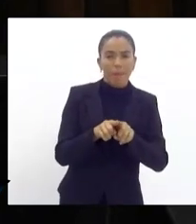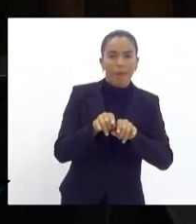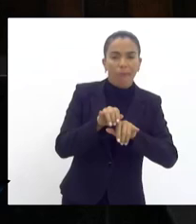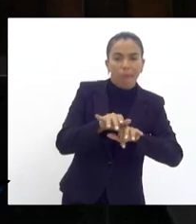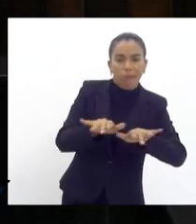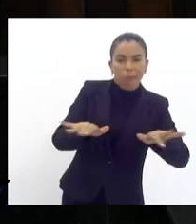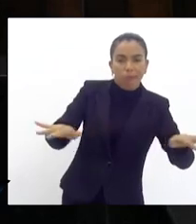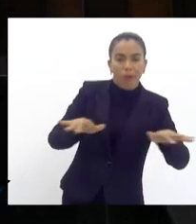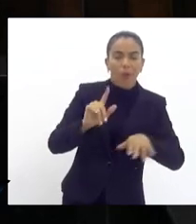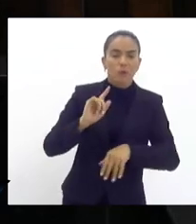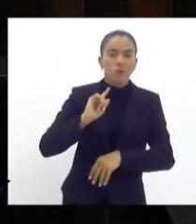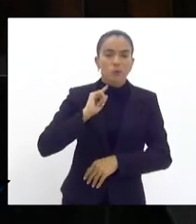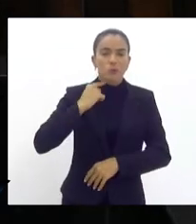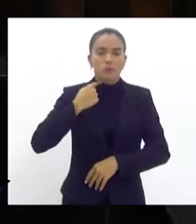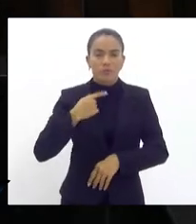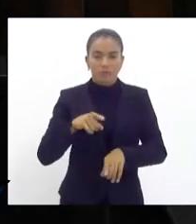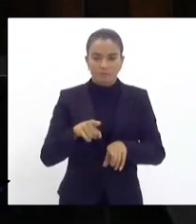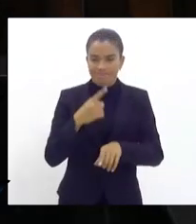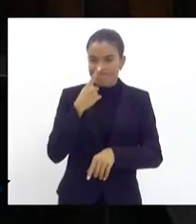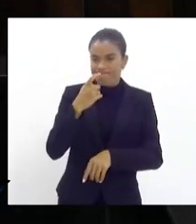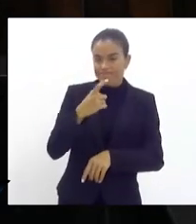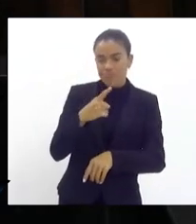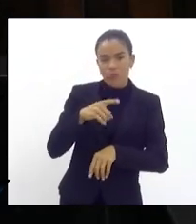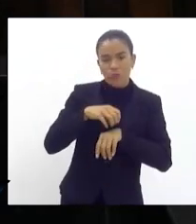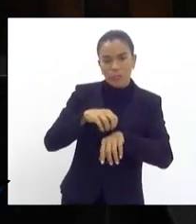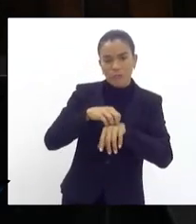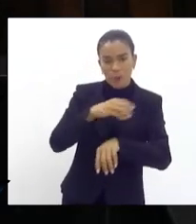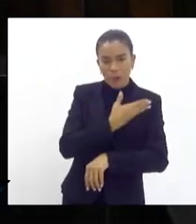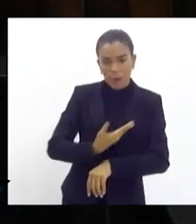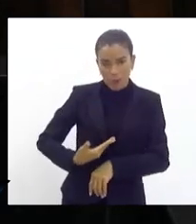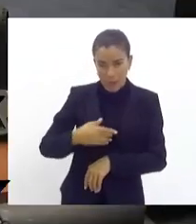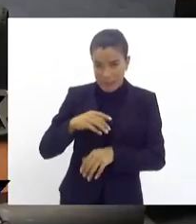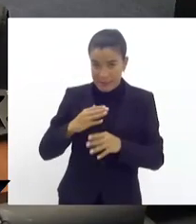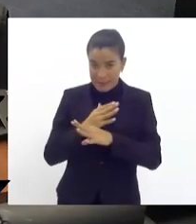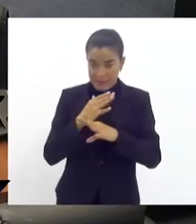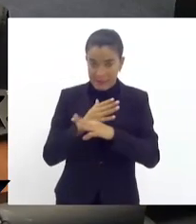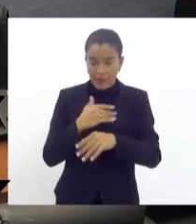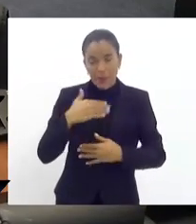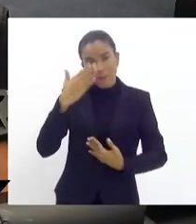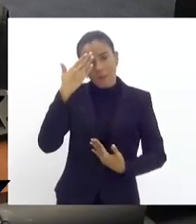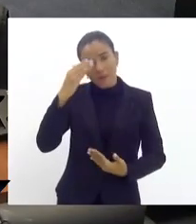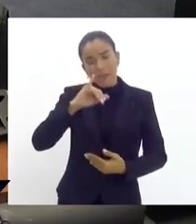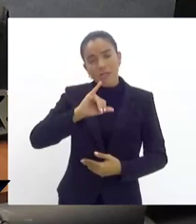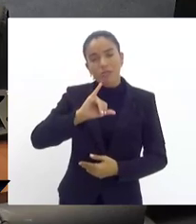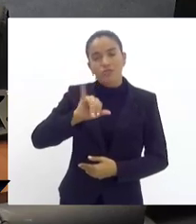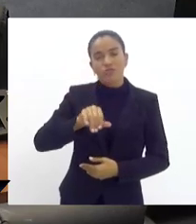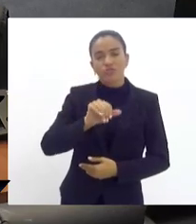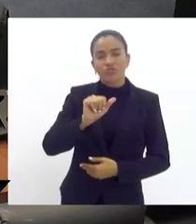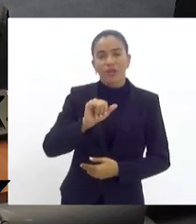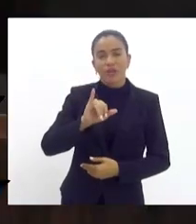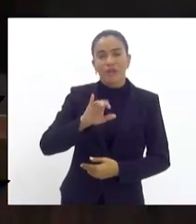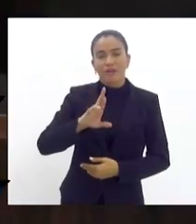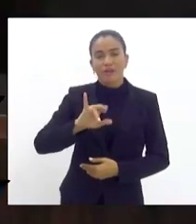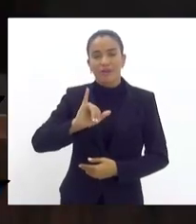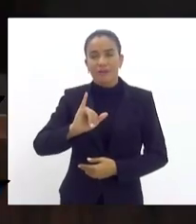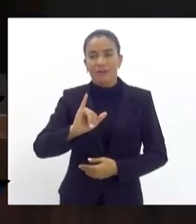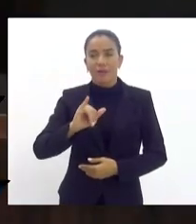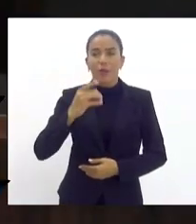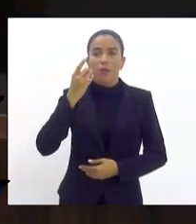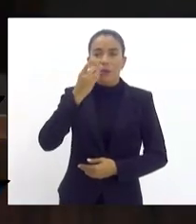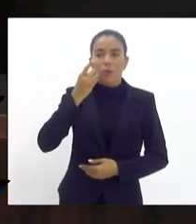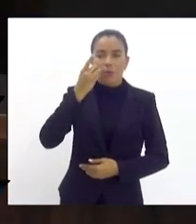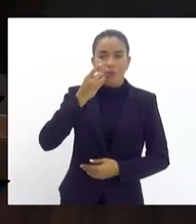e do transporte público na nossa cidade obrigado deputado Jari próximo orador escrito é o